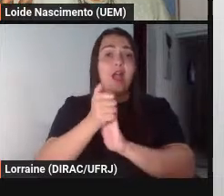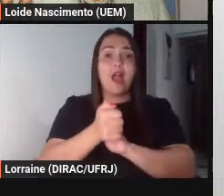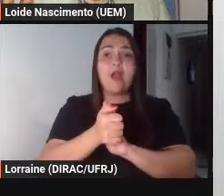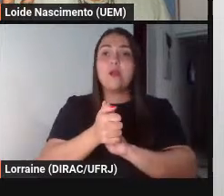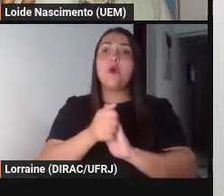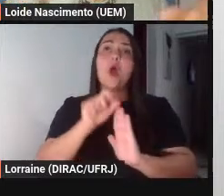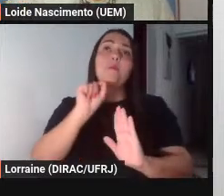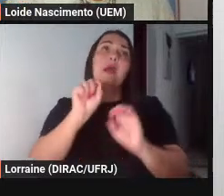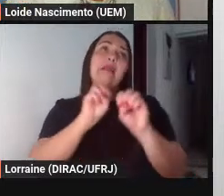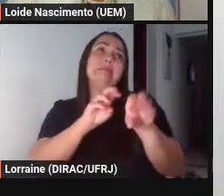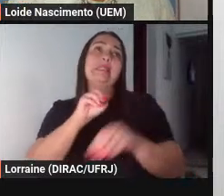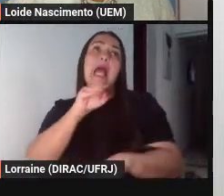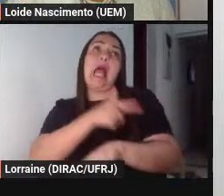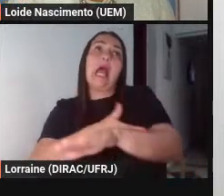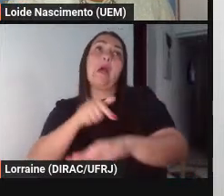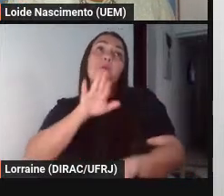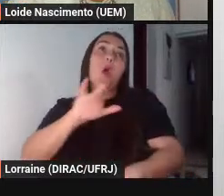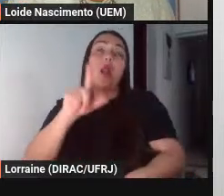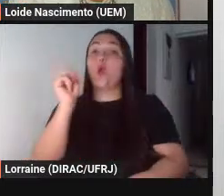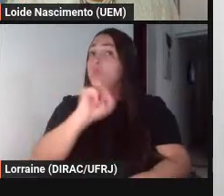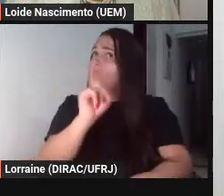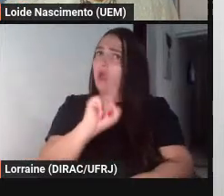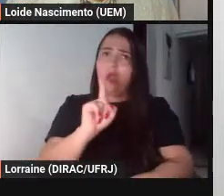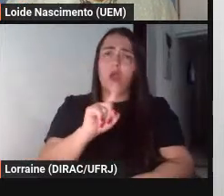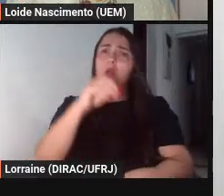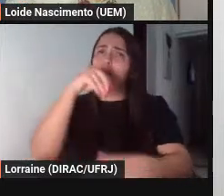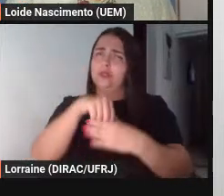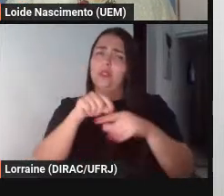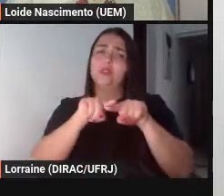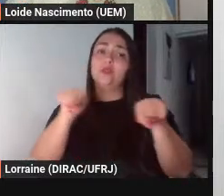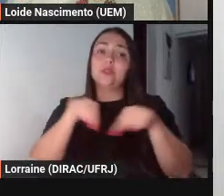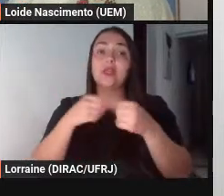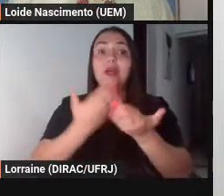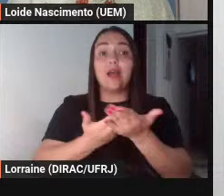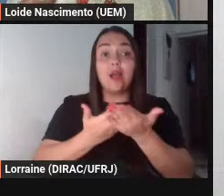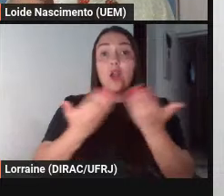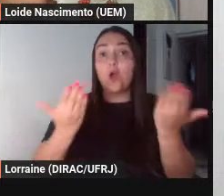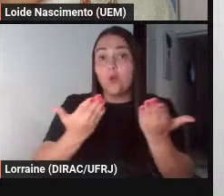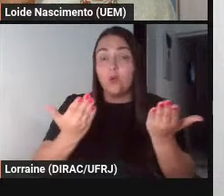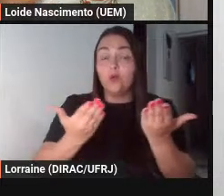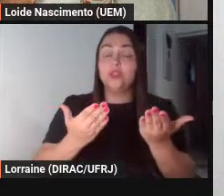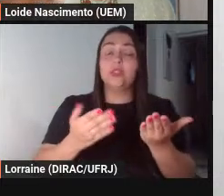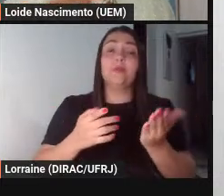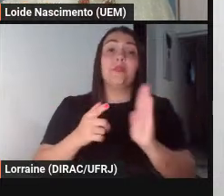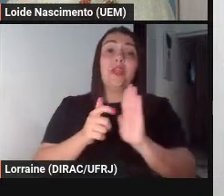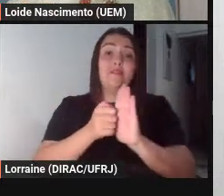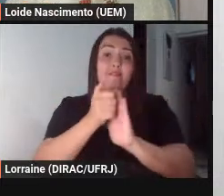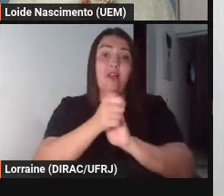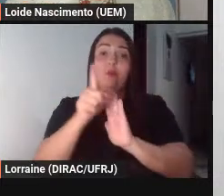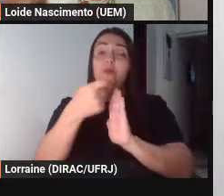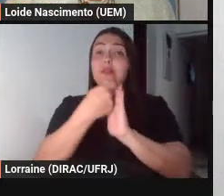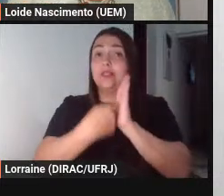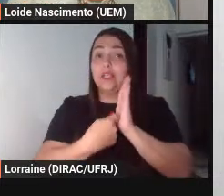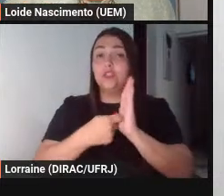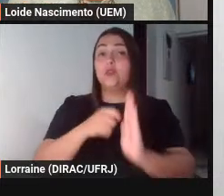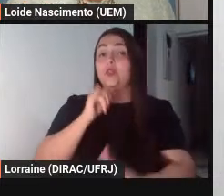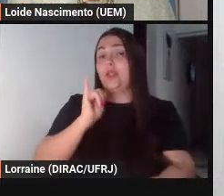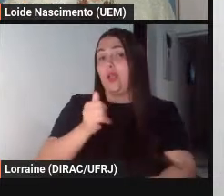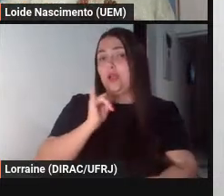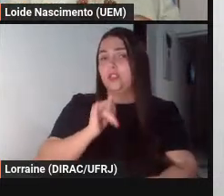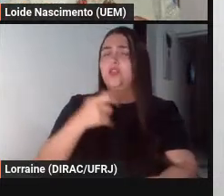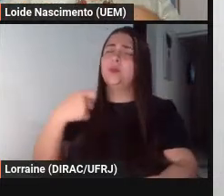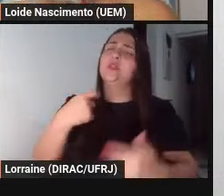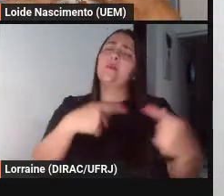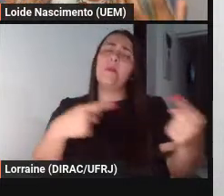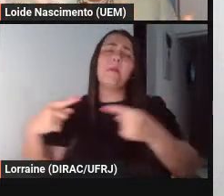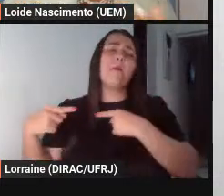de moral ela existe na sala de aula hoje como um texto narrativo para ser discutido